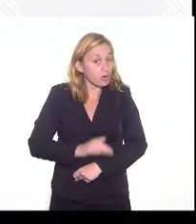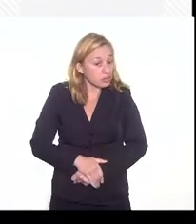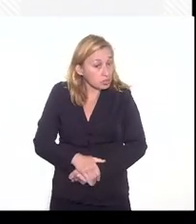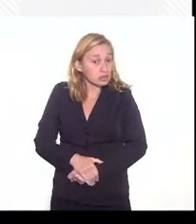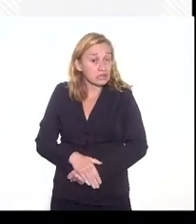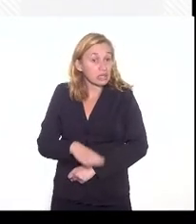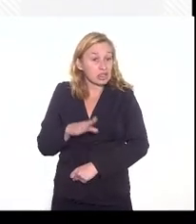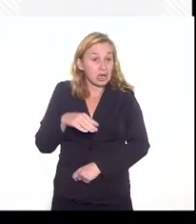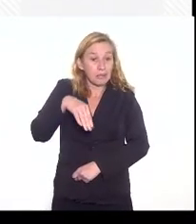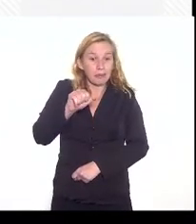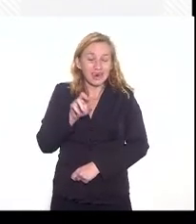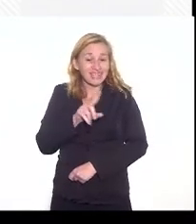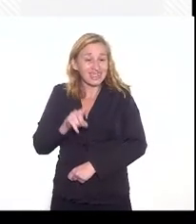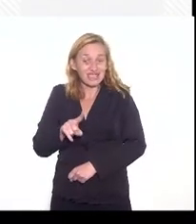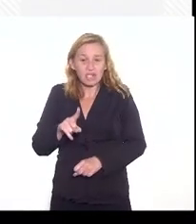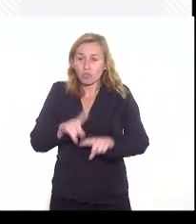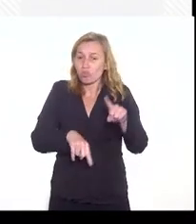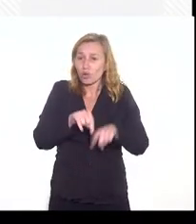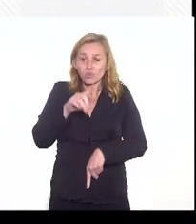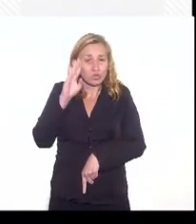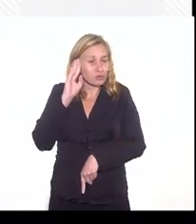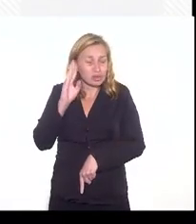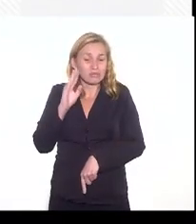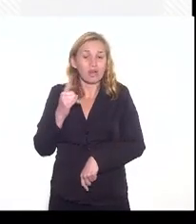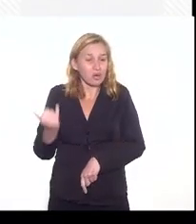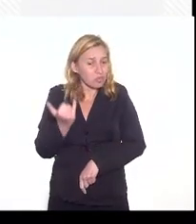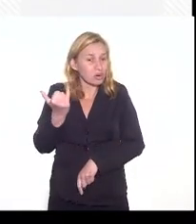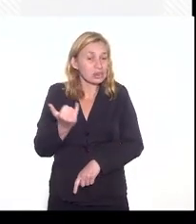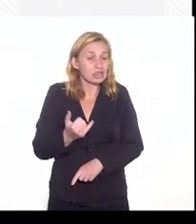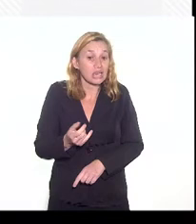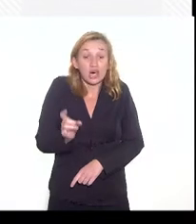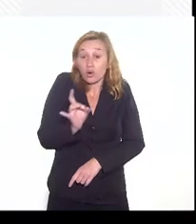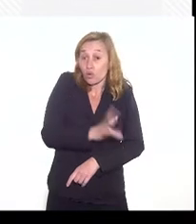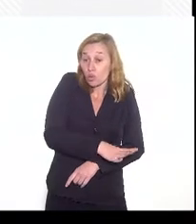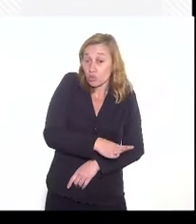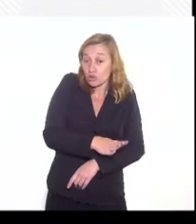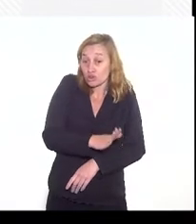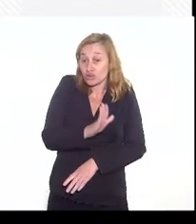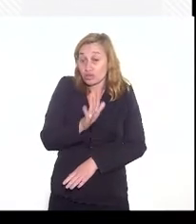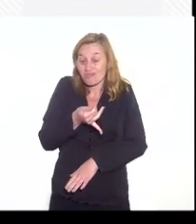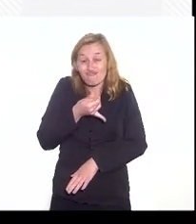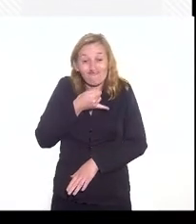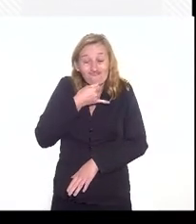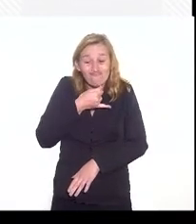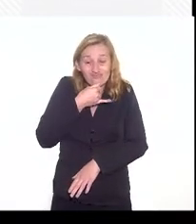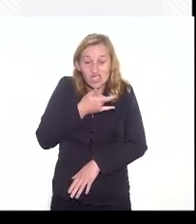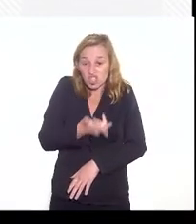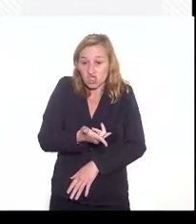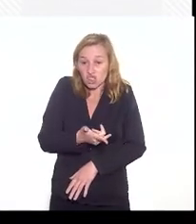A matriz é uma pena que a última ideia era lá do antigo CID,